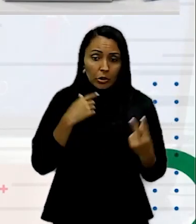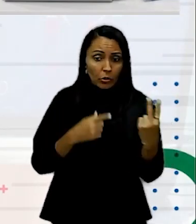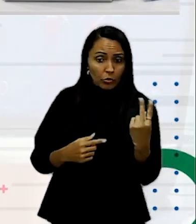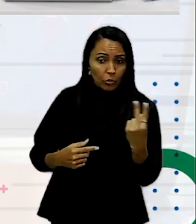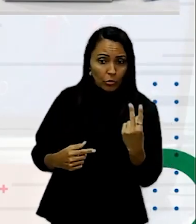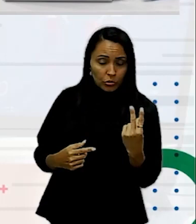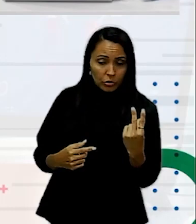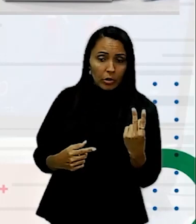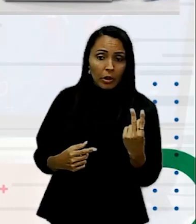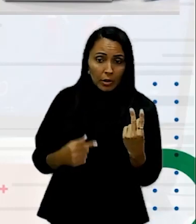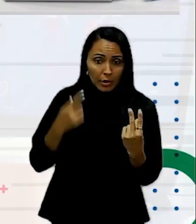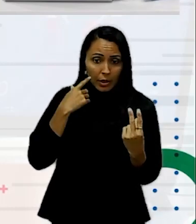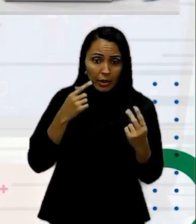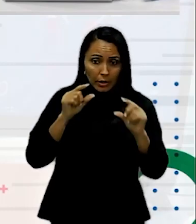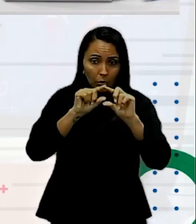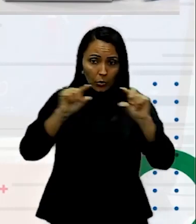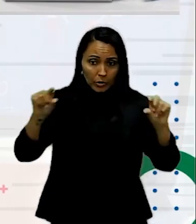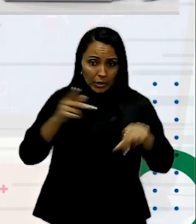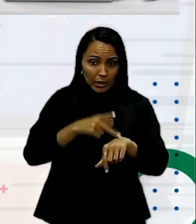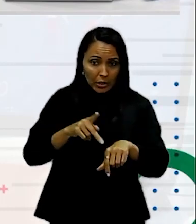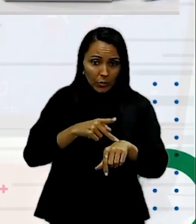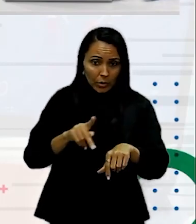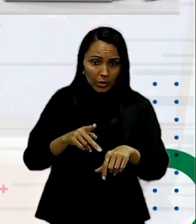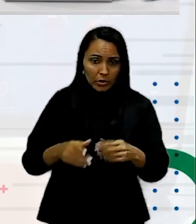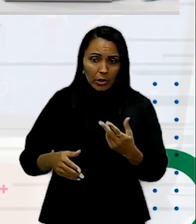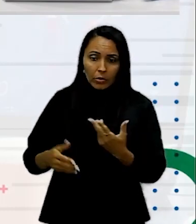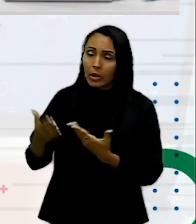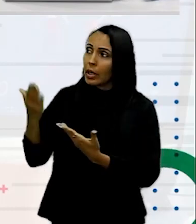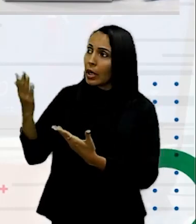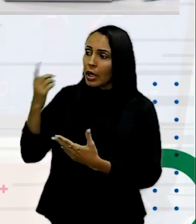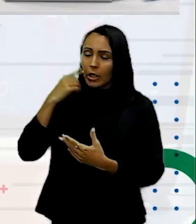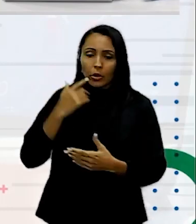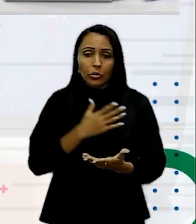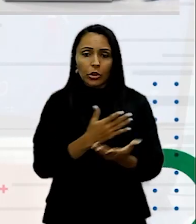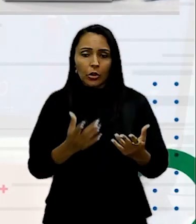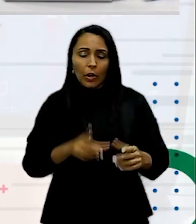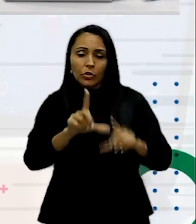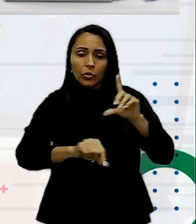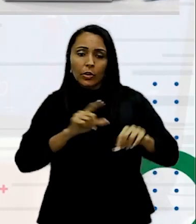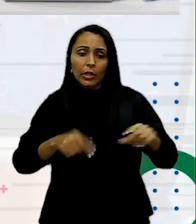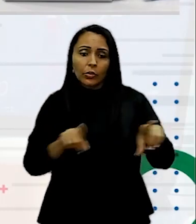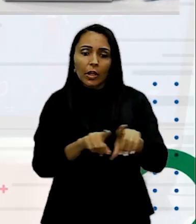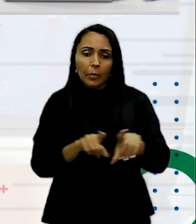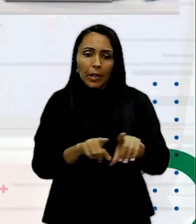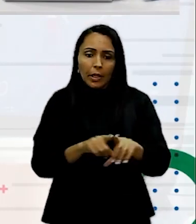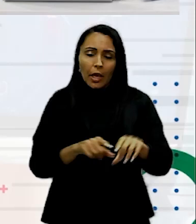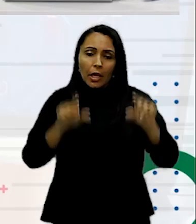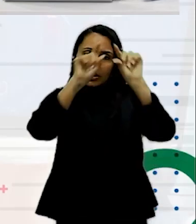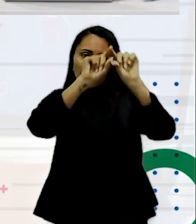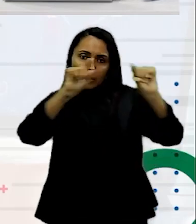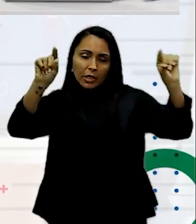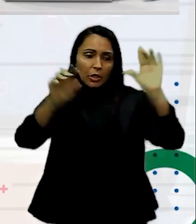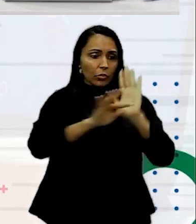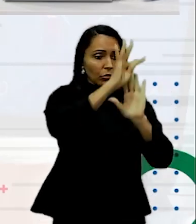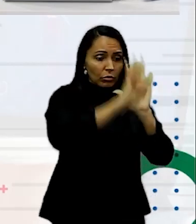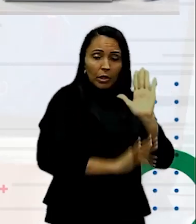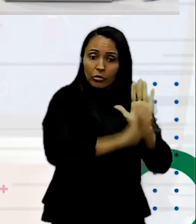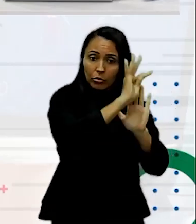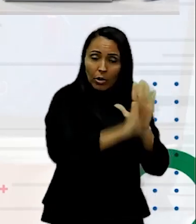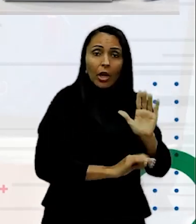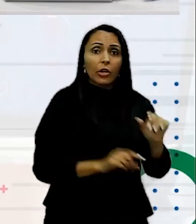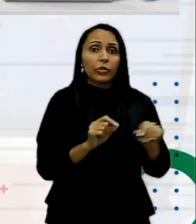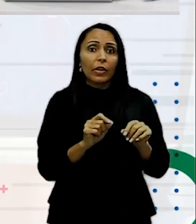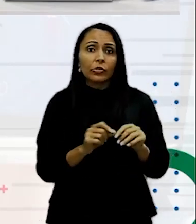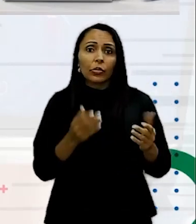Em negrito E em caixa alta E o meu texto E corrido Também está Em negrito Isso faz com que